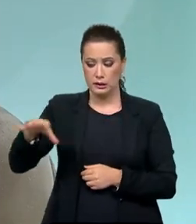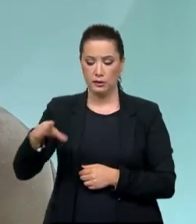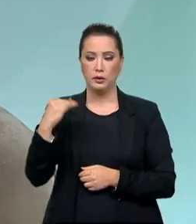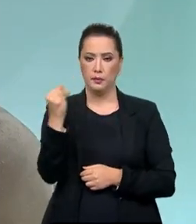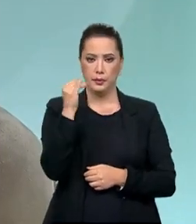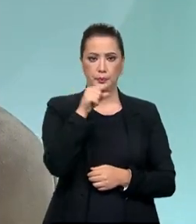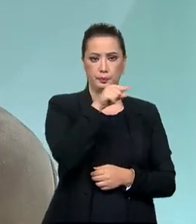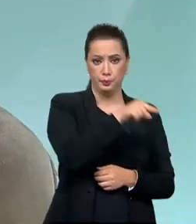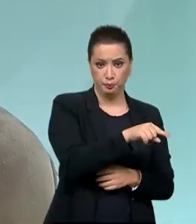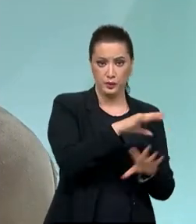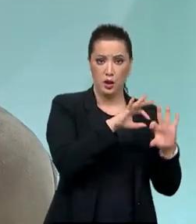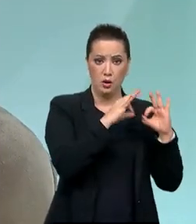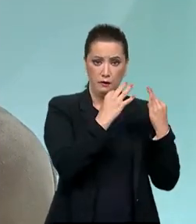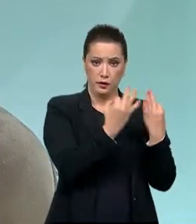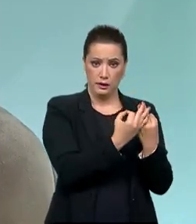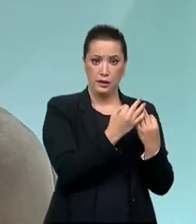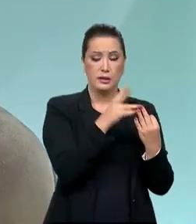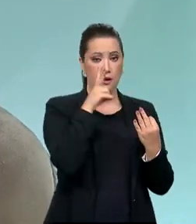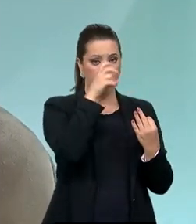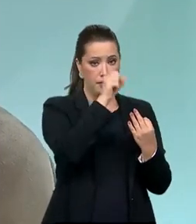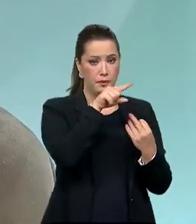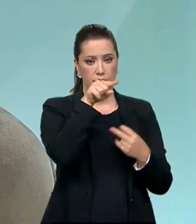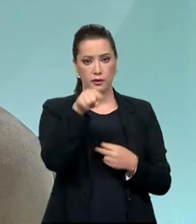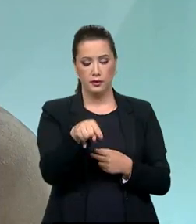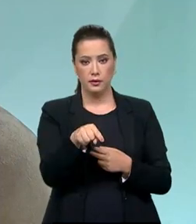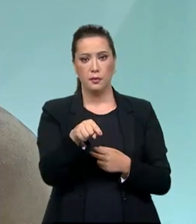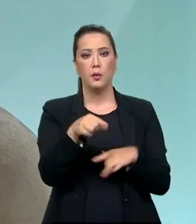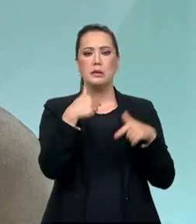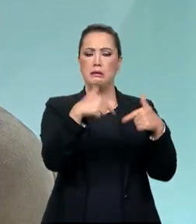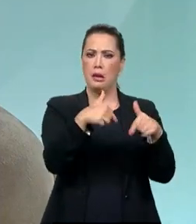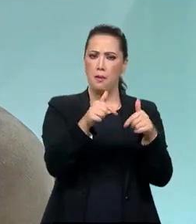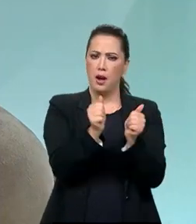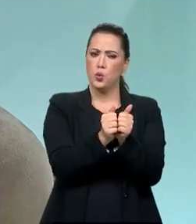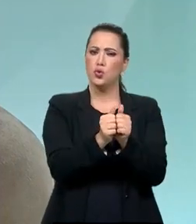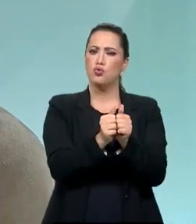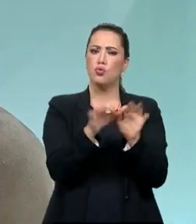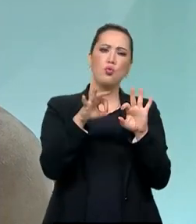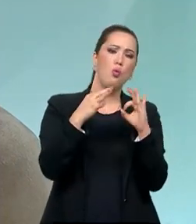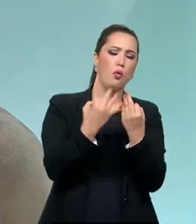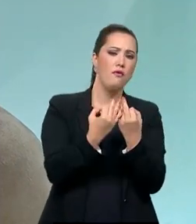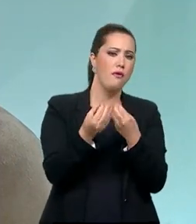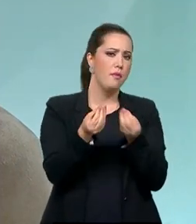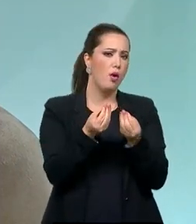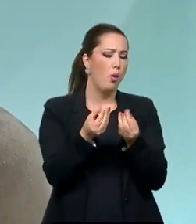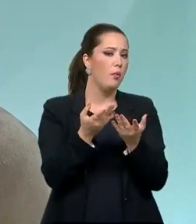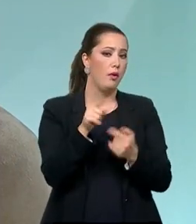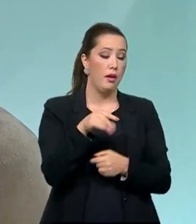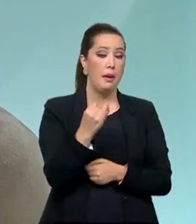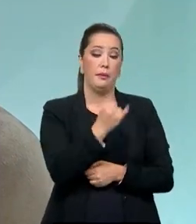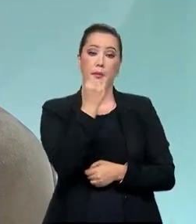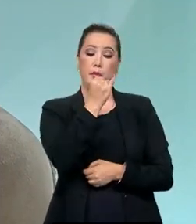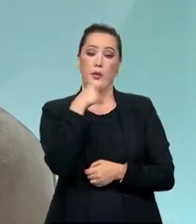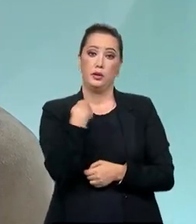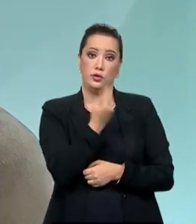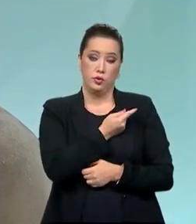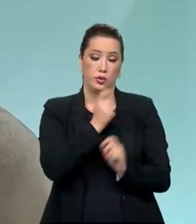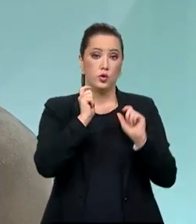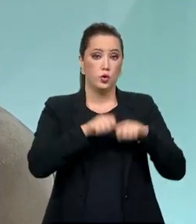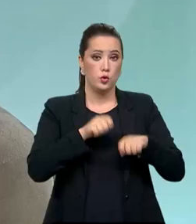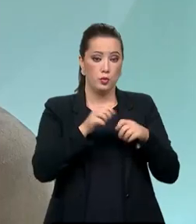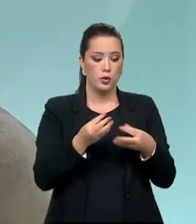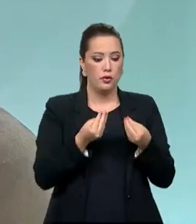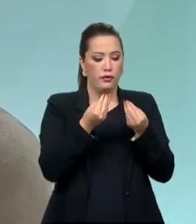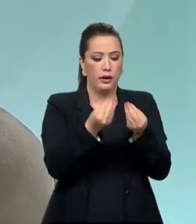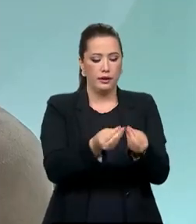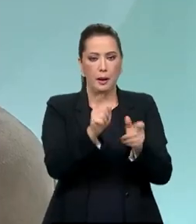Primeiro, um fortalecimento que já falei. Depois, o equilíbrio trabalho-família. É muito importante que nós possamos dar ao